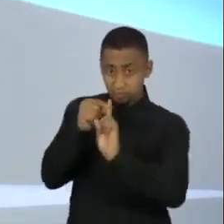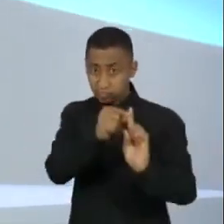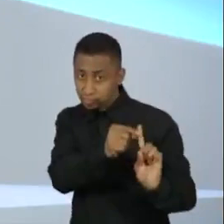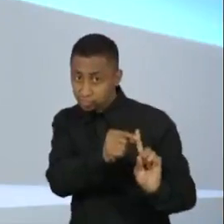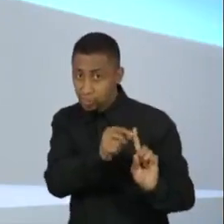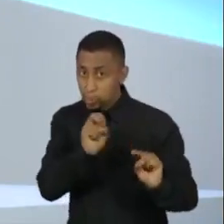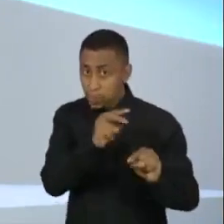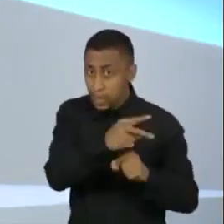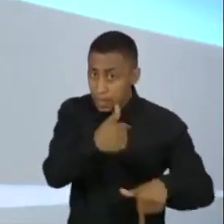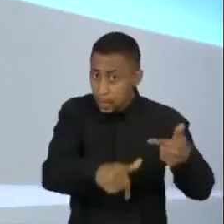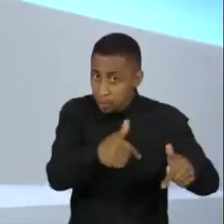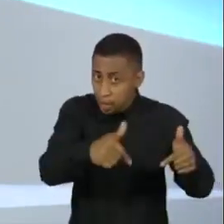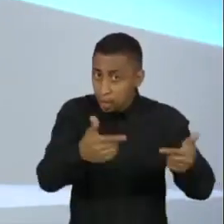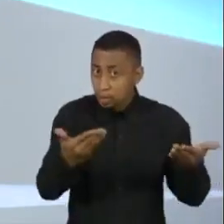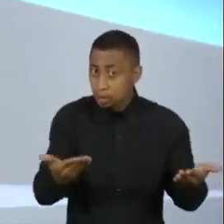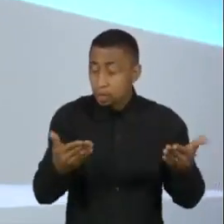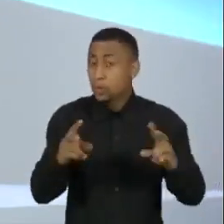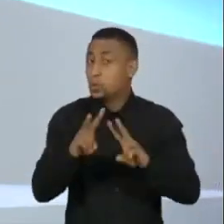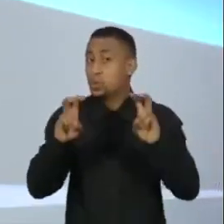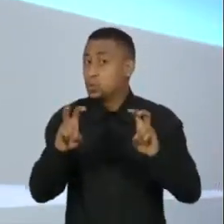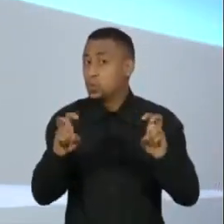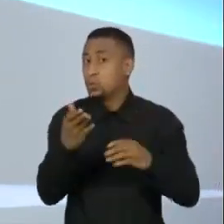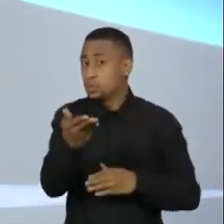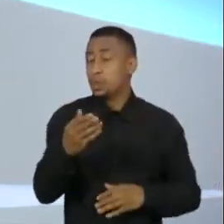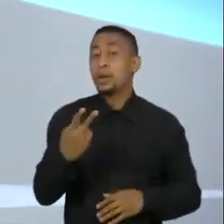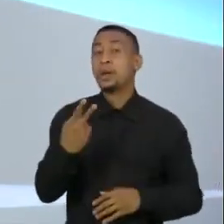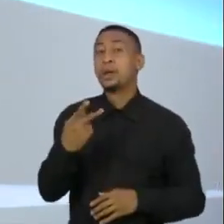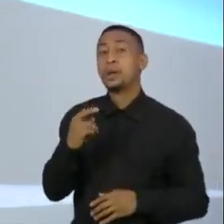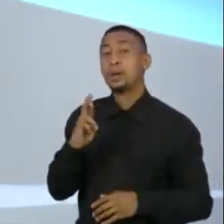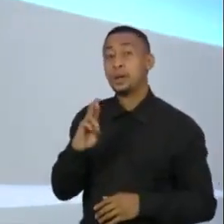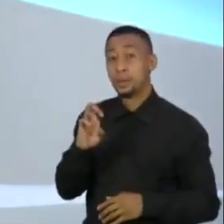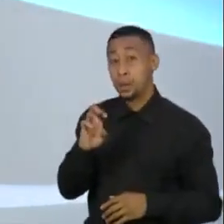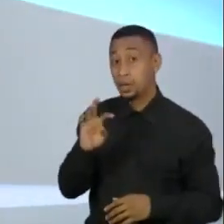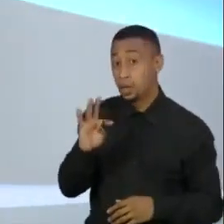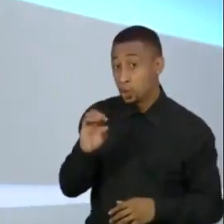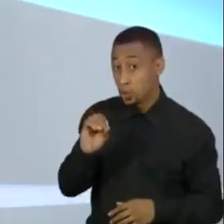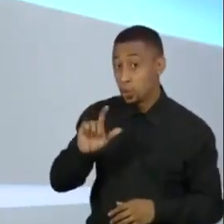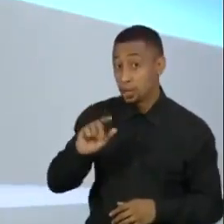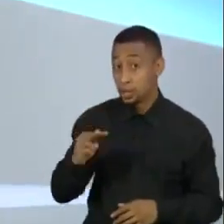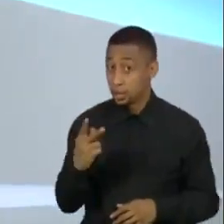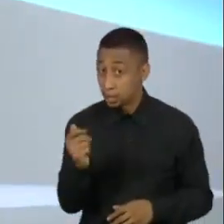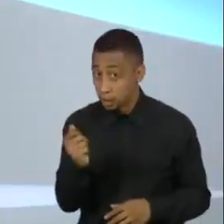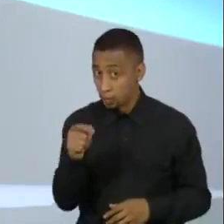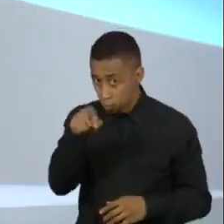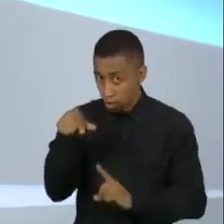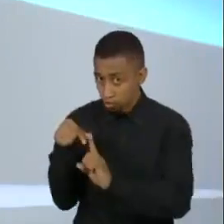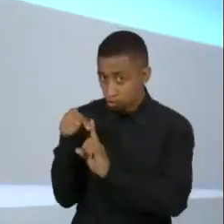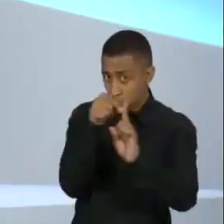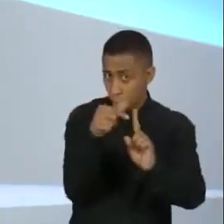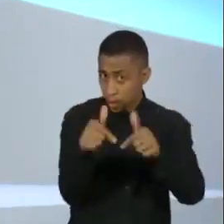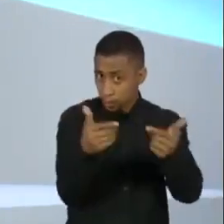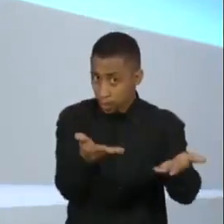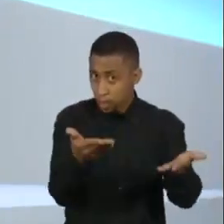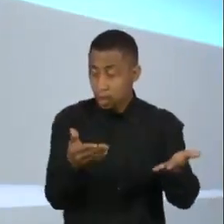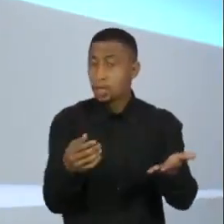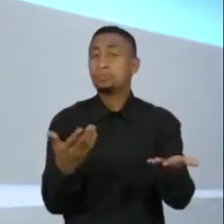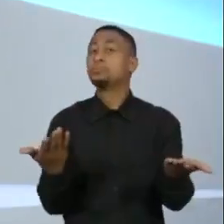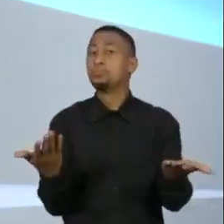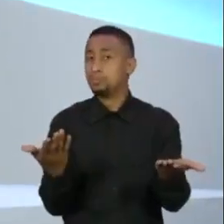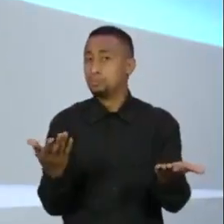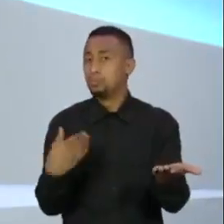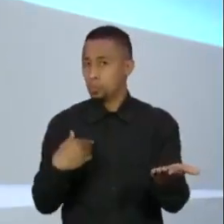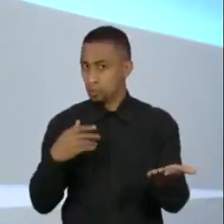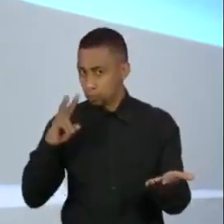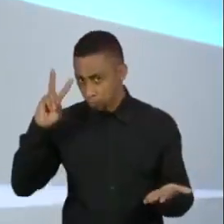caso de Petrolina, especificamente, se o senhor pretende rever, se a indicação foi sua, se o senhor pretende rever a